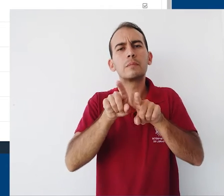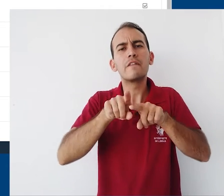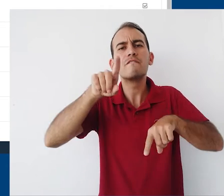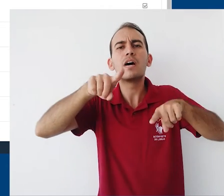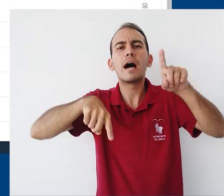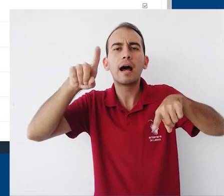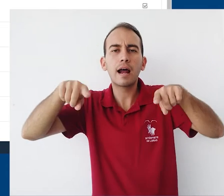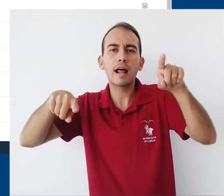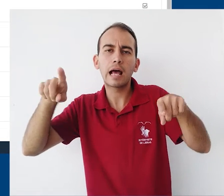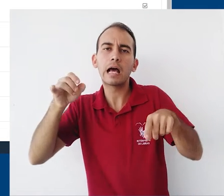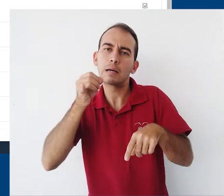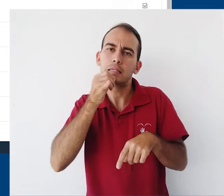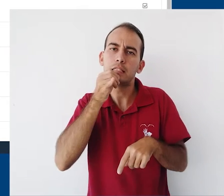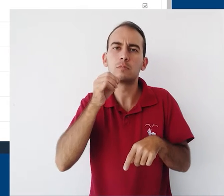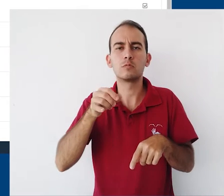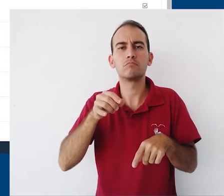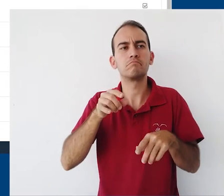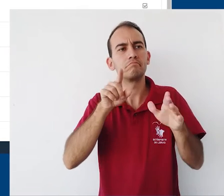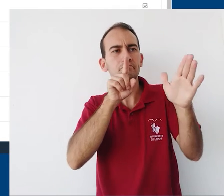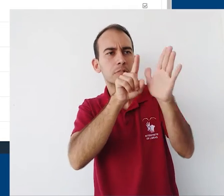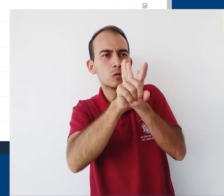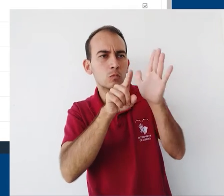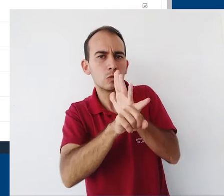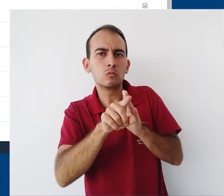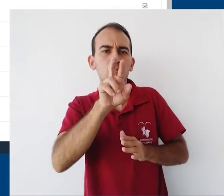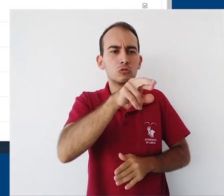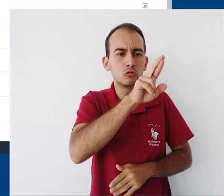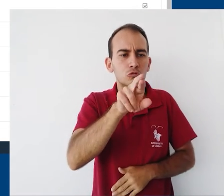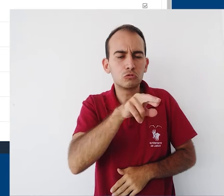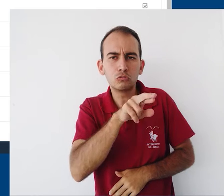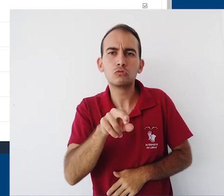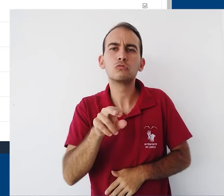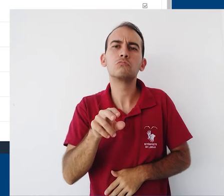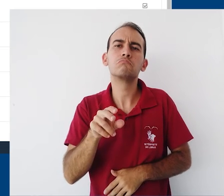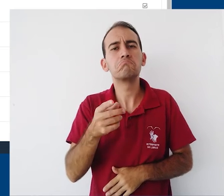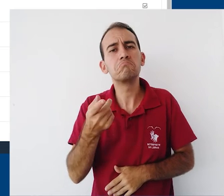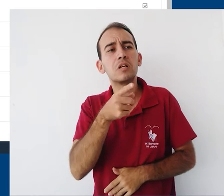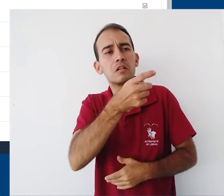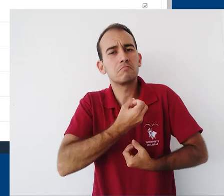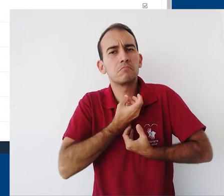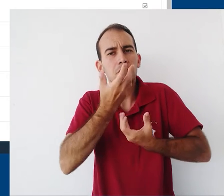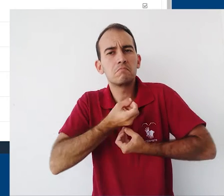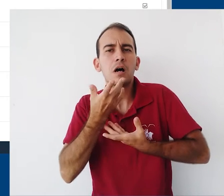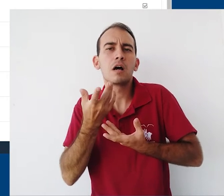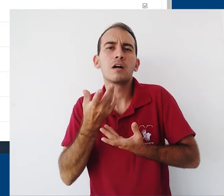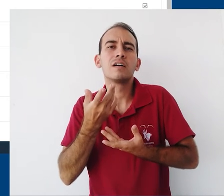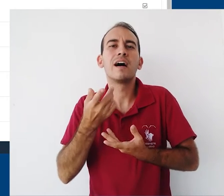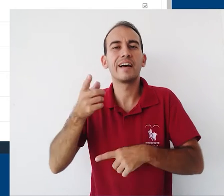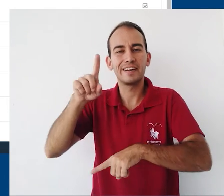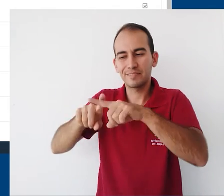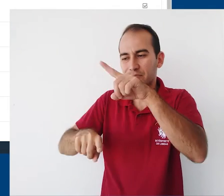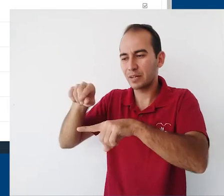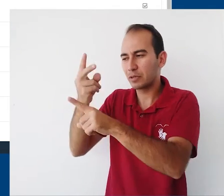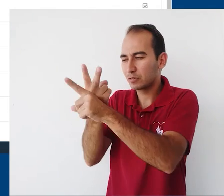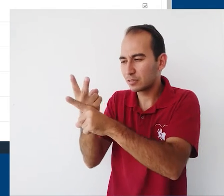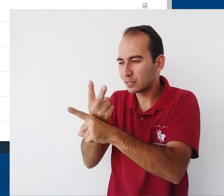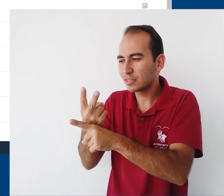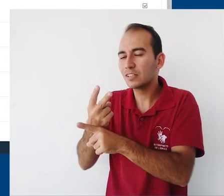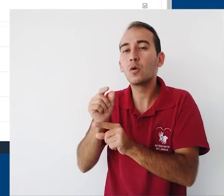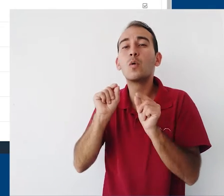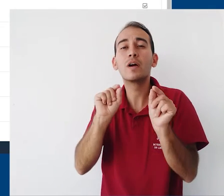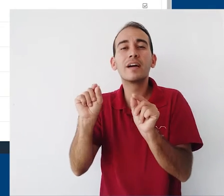o recurso questionário pode ser mais interessante, no sentido de que em um questionário é possível criar